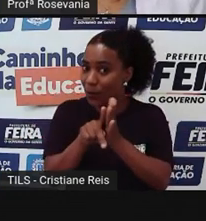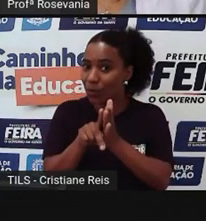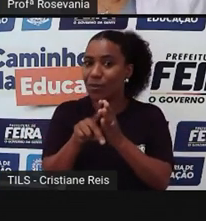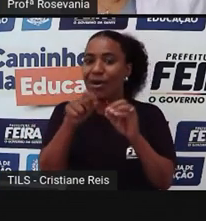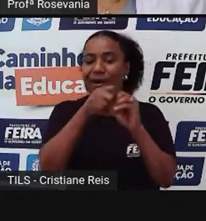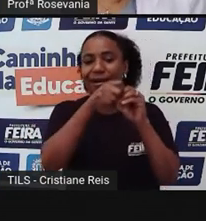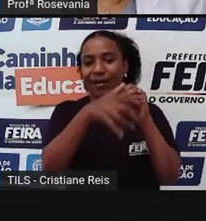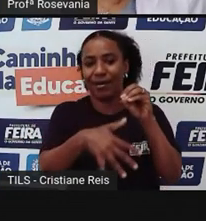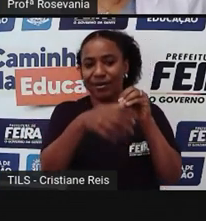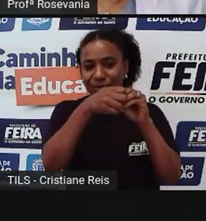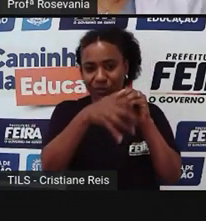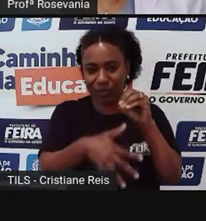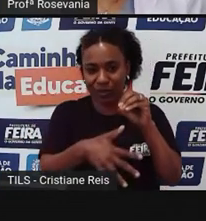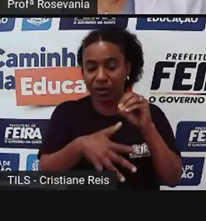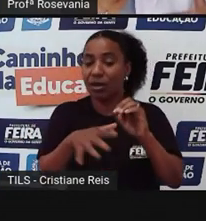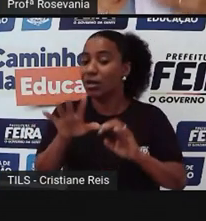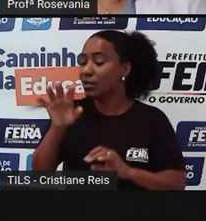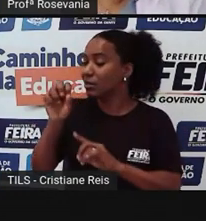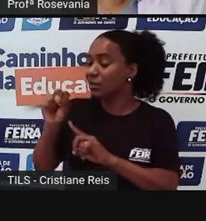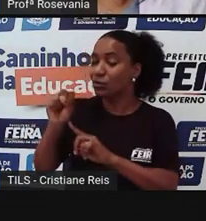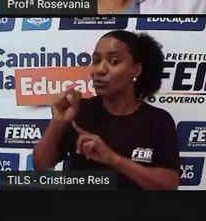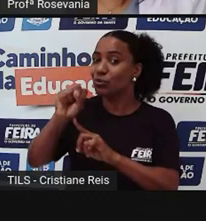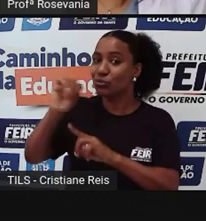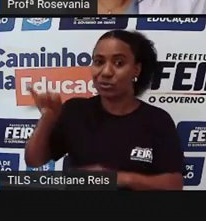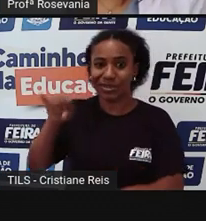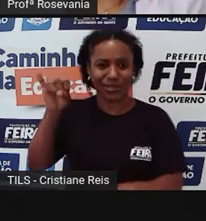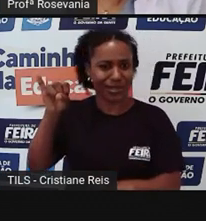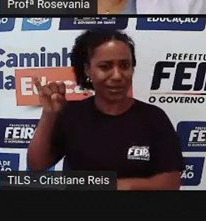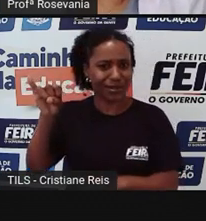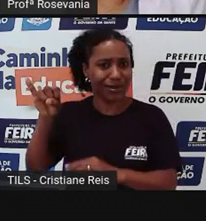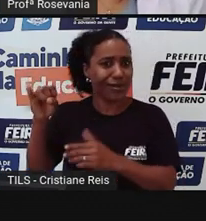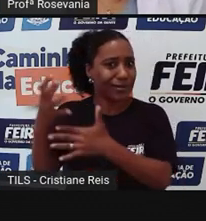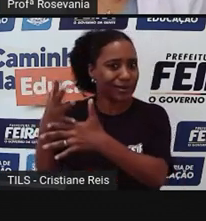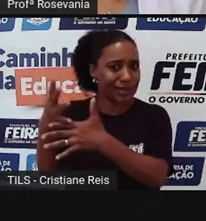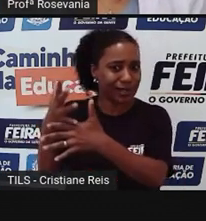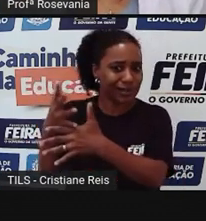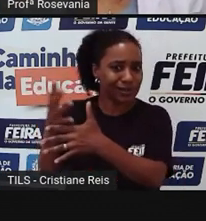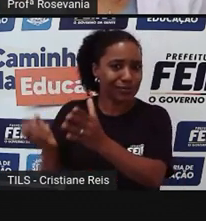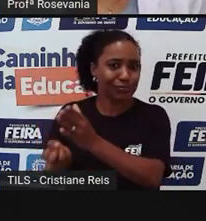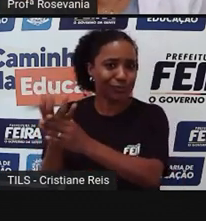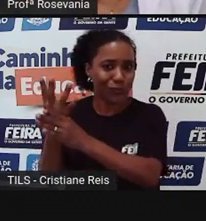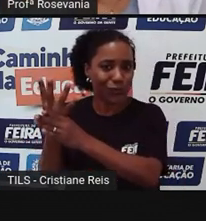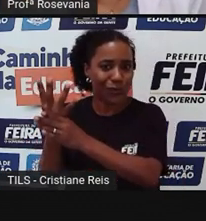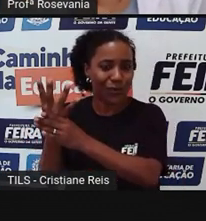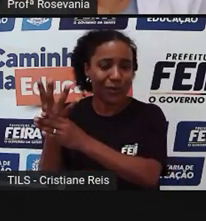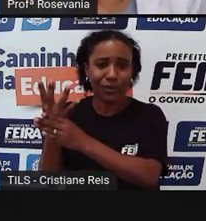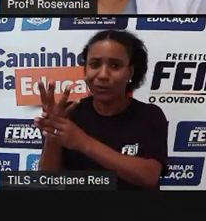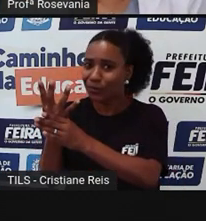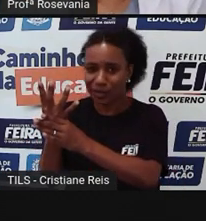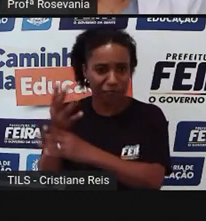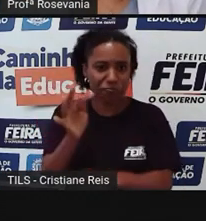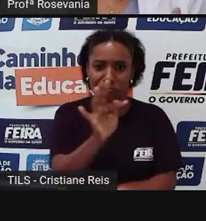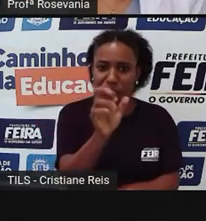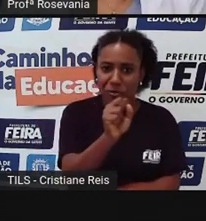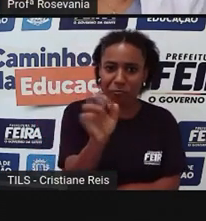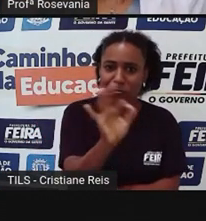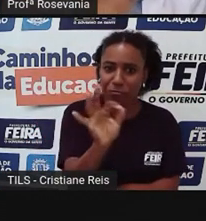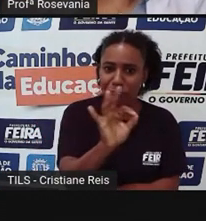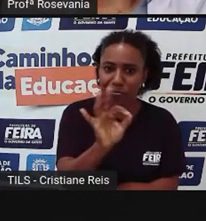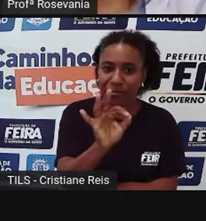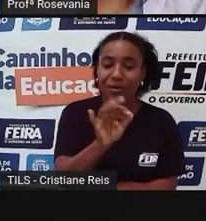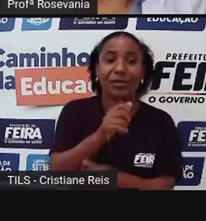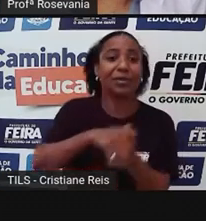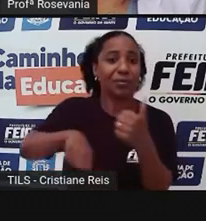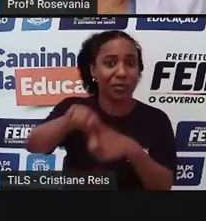passou a ser distrito de Feira de Santana. Olha a moral da história, né, o que antes a gente era de lá, eles agora